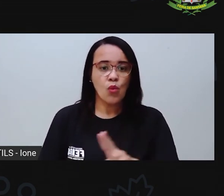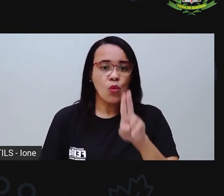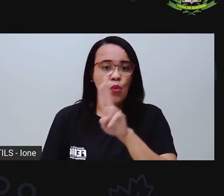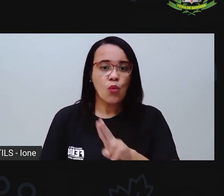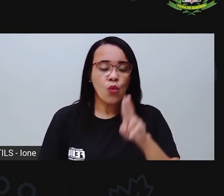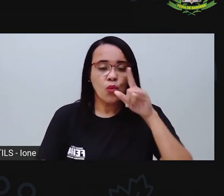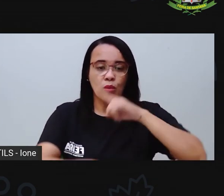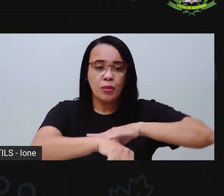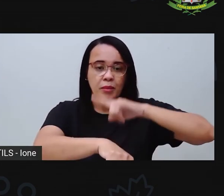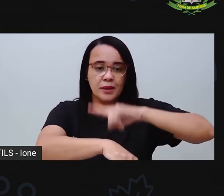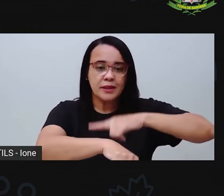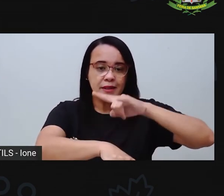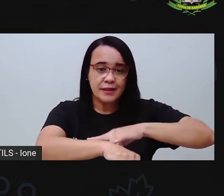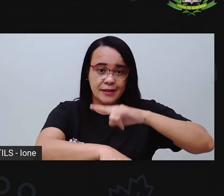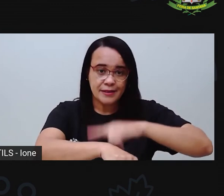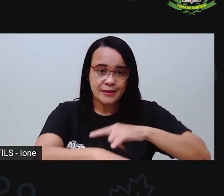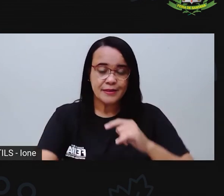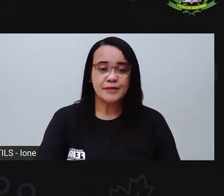banheiro, ó,